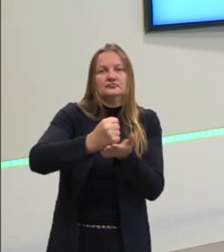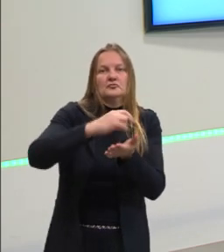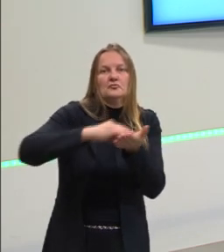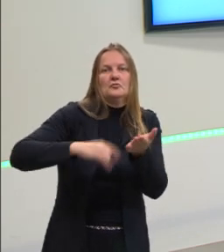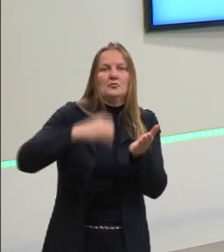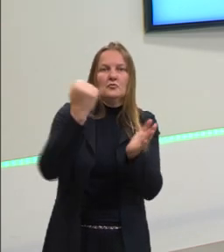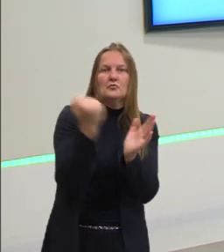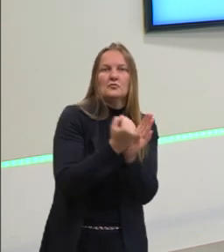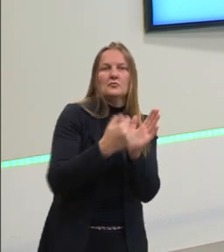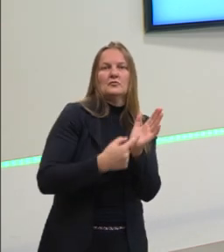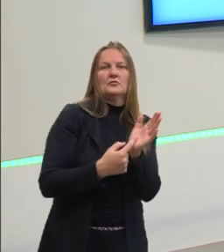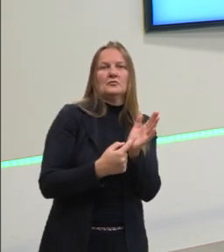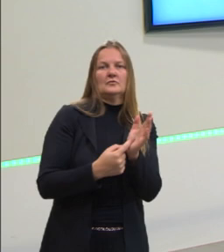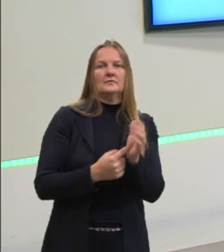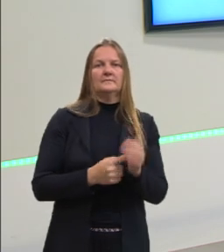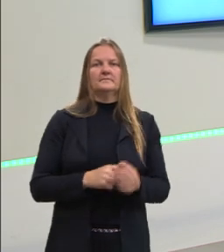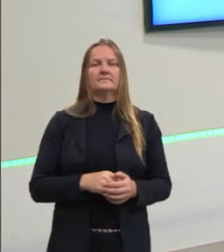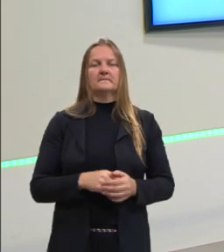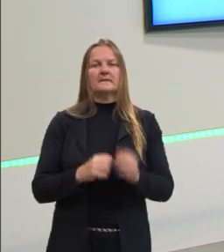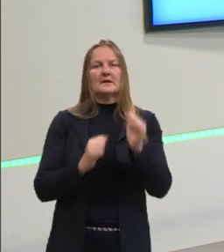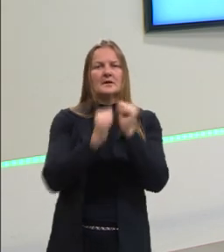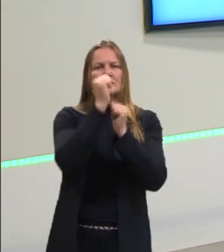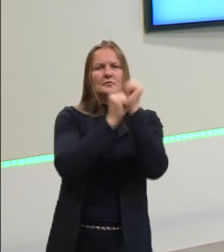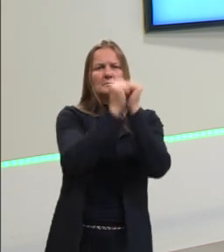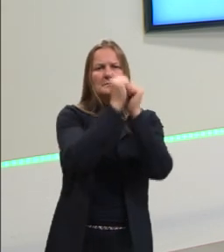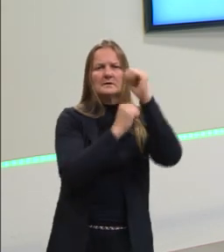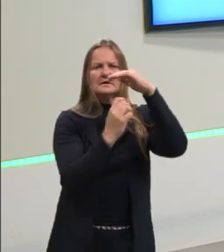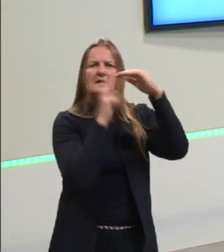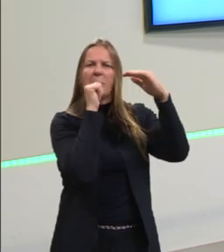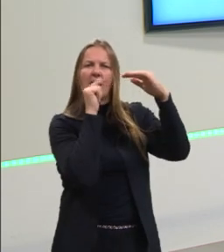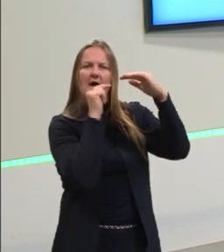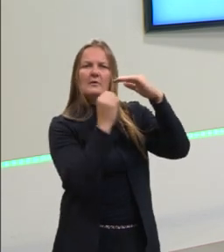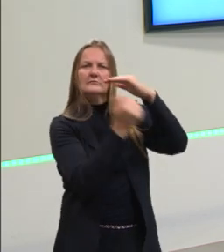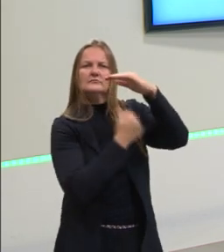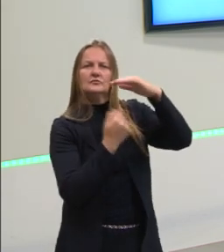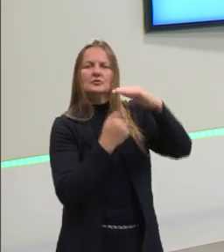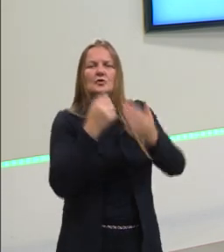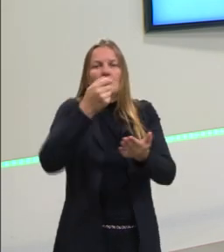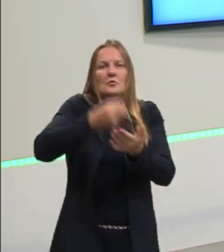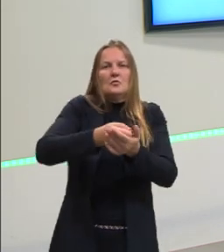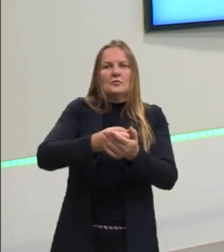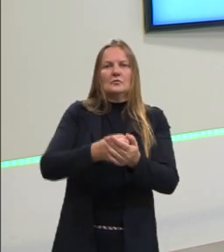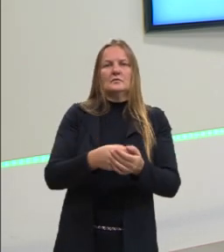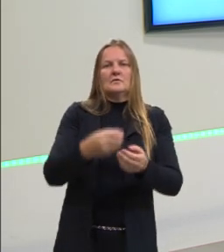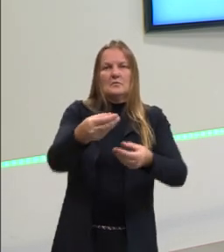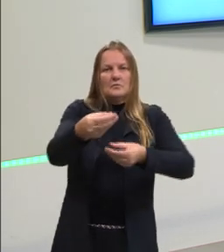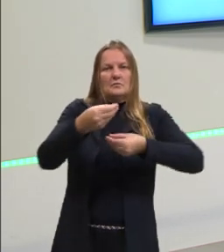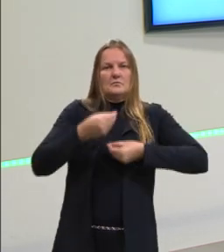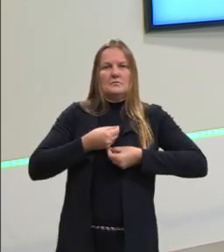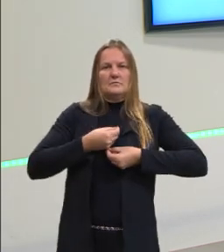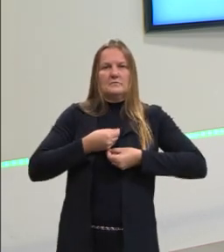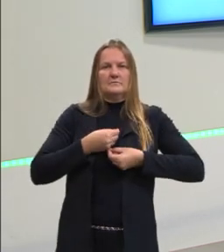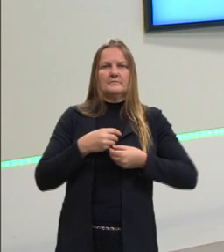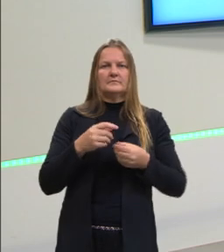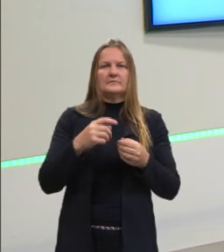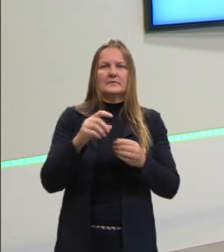comprar água de uma determinada distribuidora, e aquela distribuidora, então, vai me fornecer água, né,